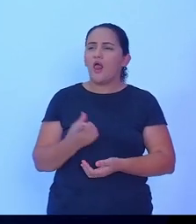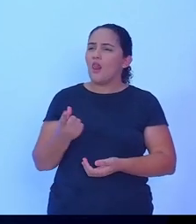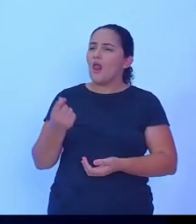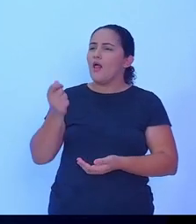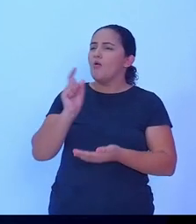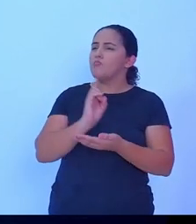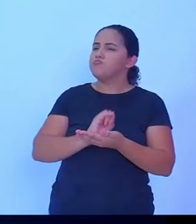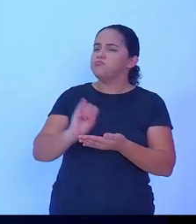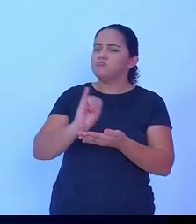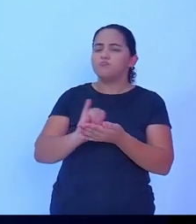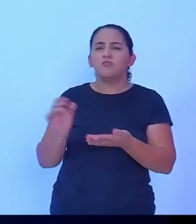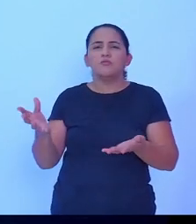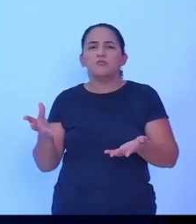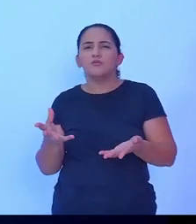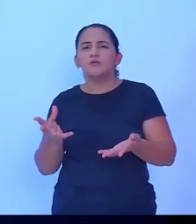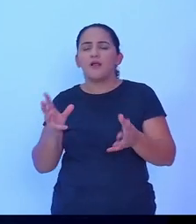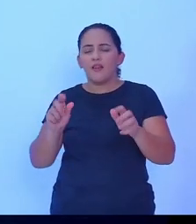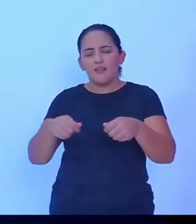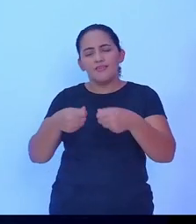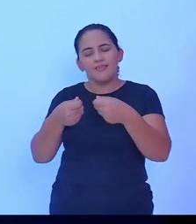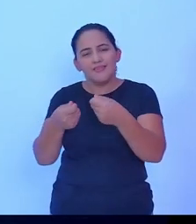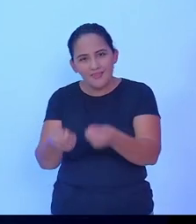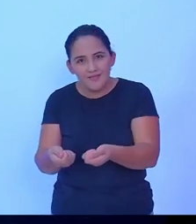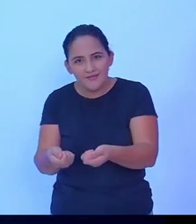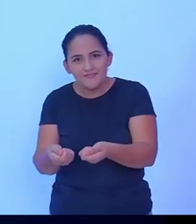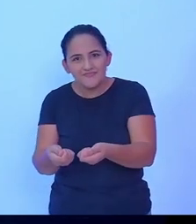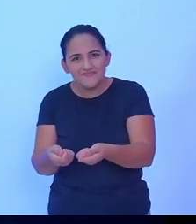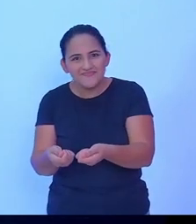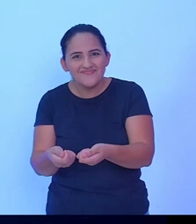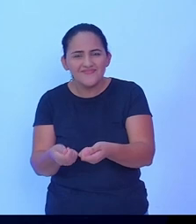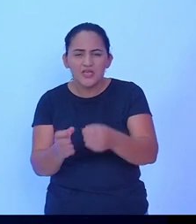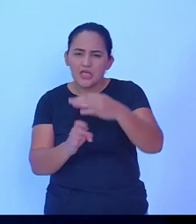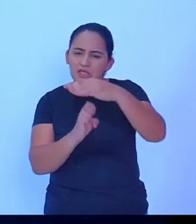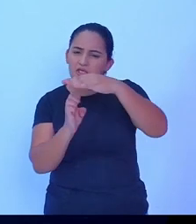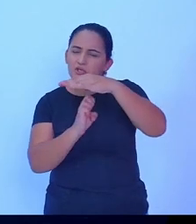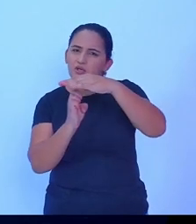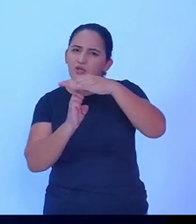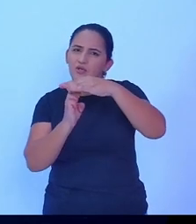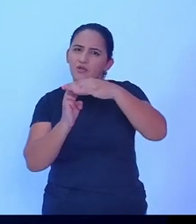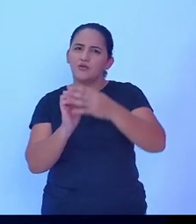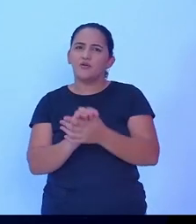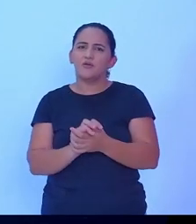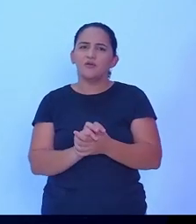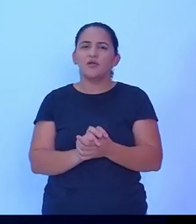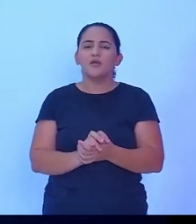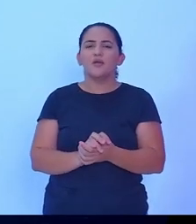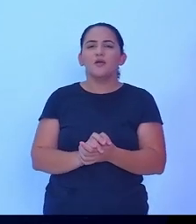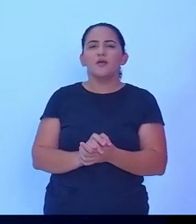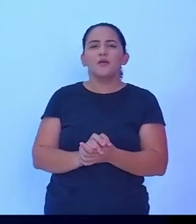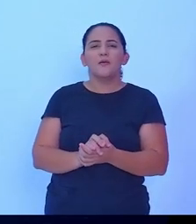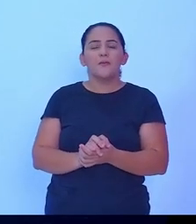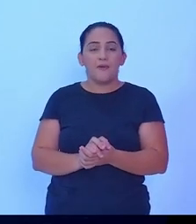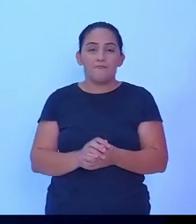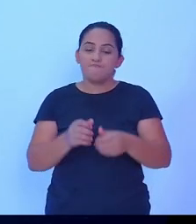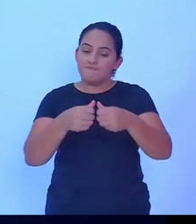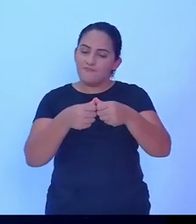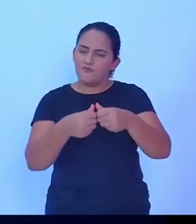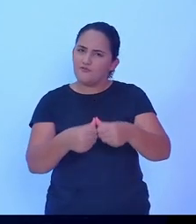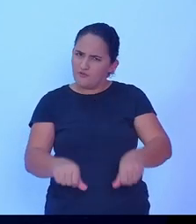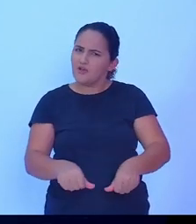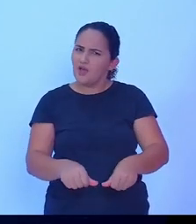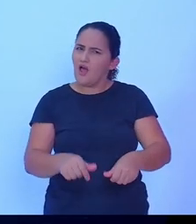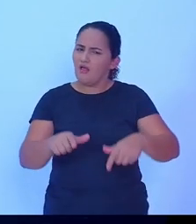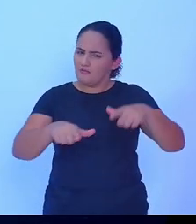realmente devolver para eles, para eles possam realmente manter no seu